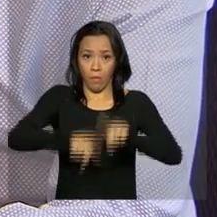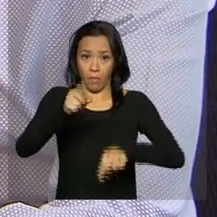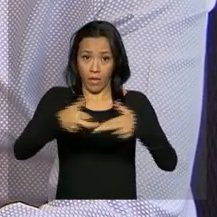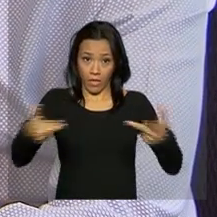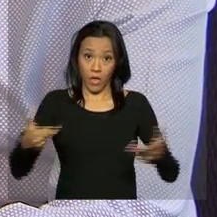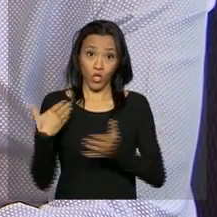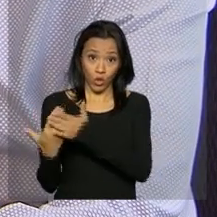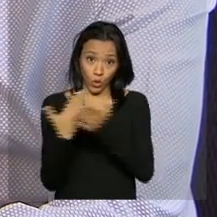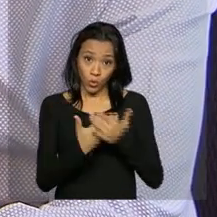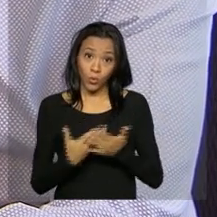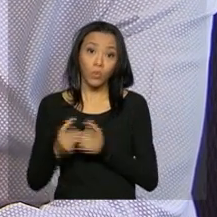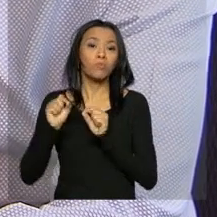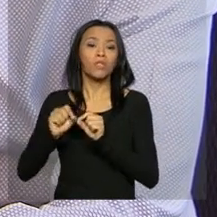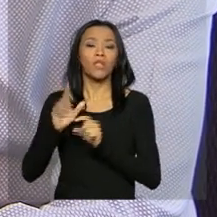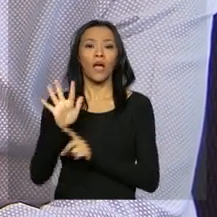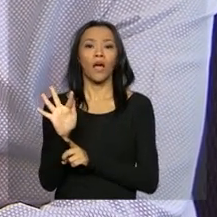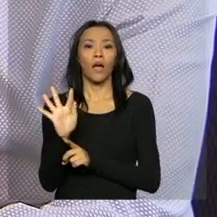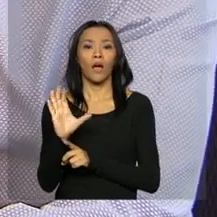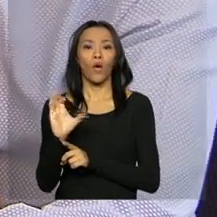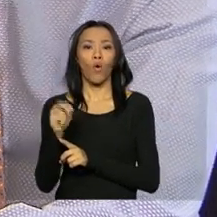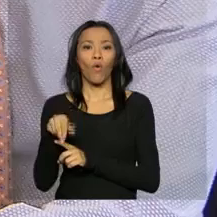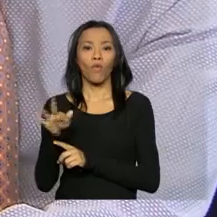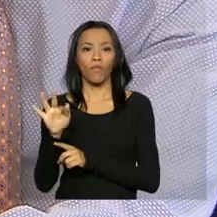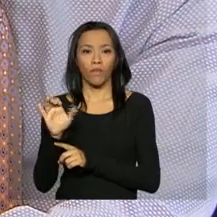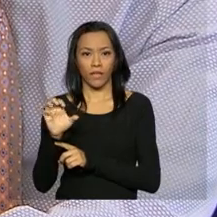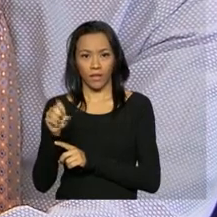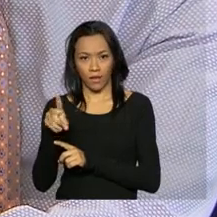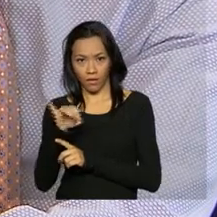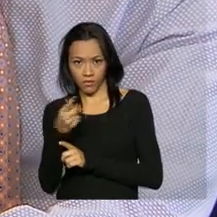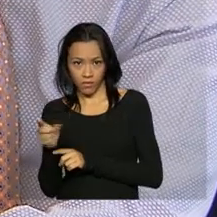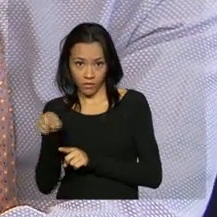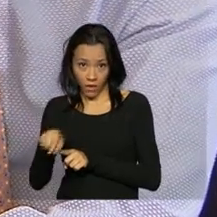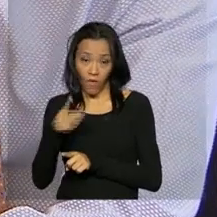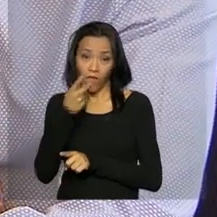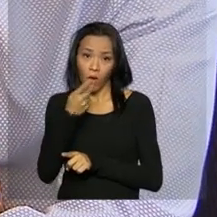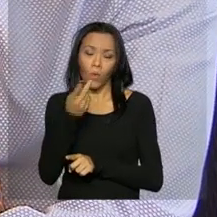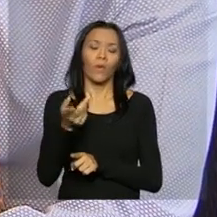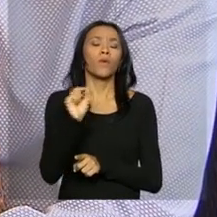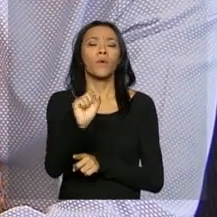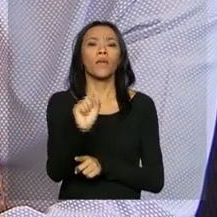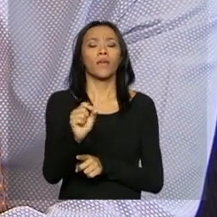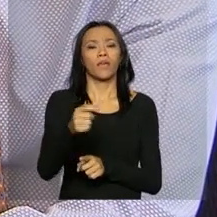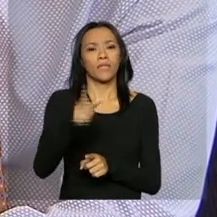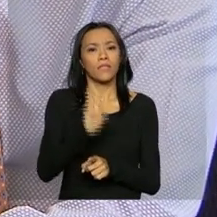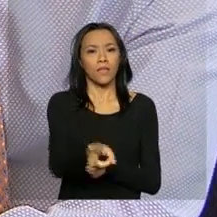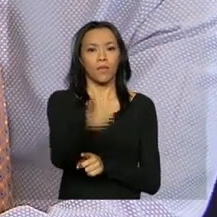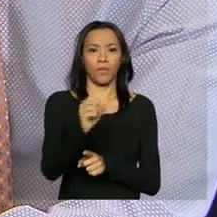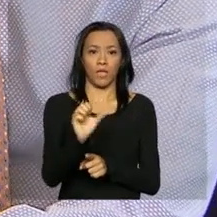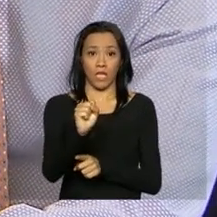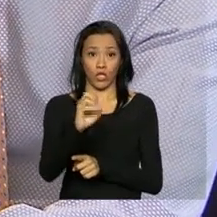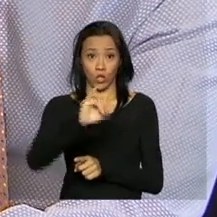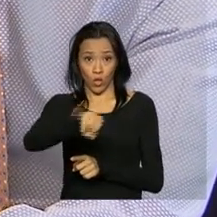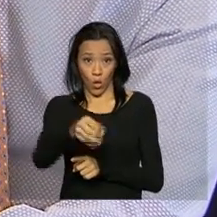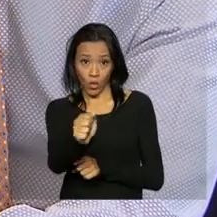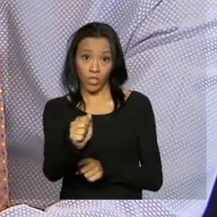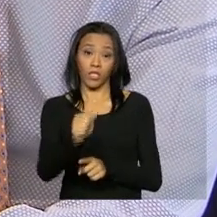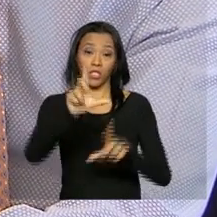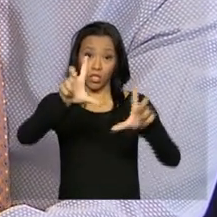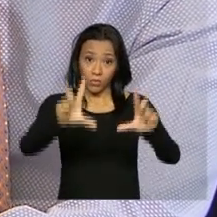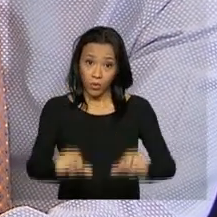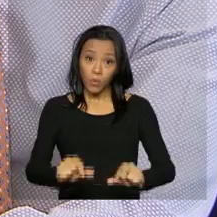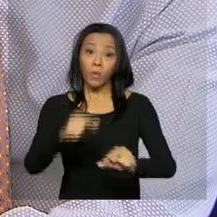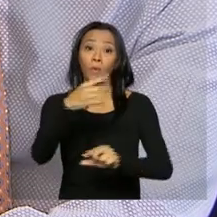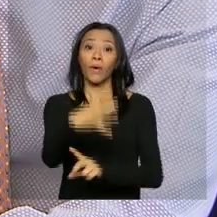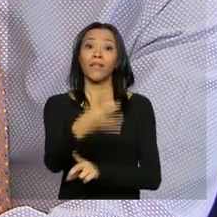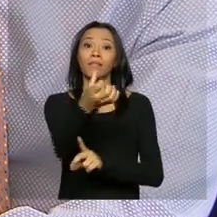da Confederação Nacional da Agricultura mostram que a cada tonelada de soja escoado pelo Arco Norte, diminui-se 46